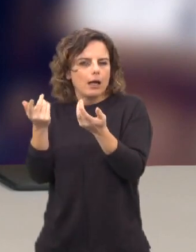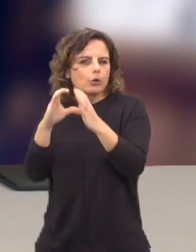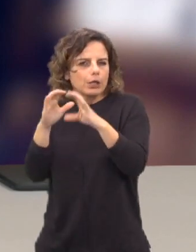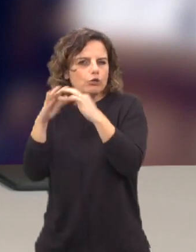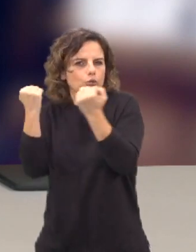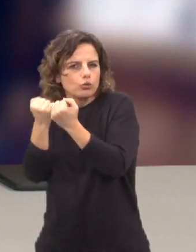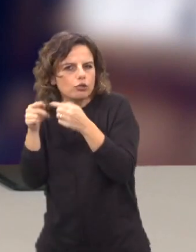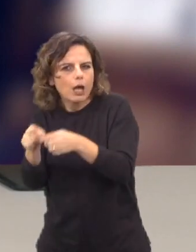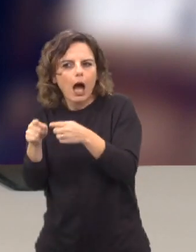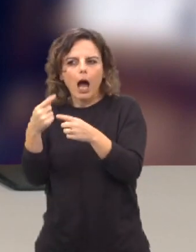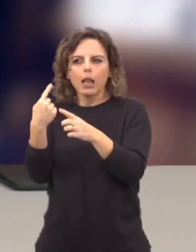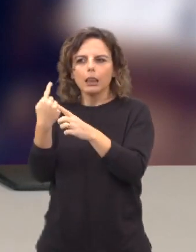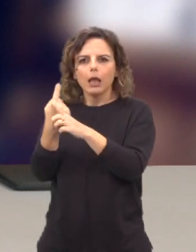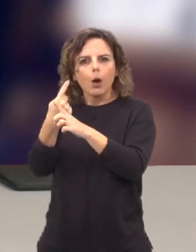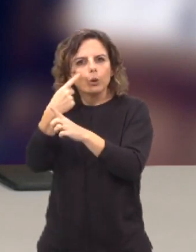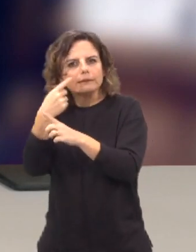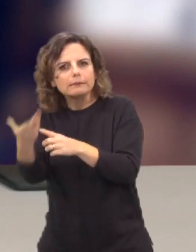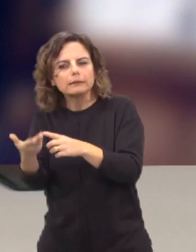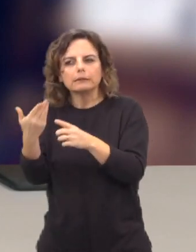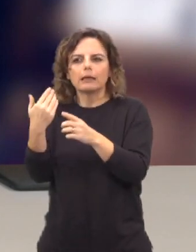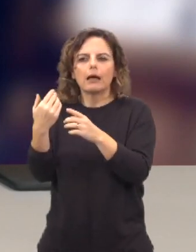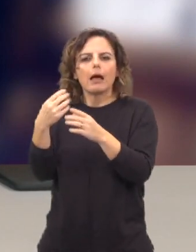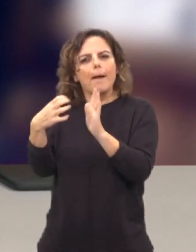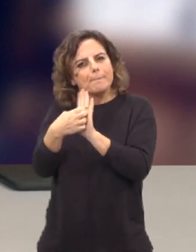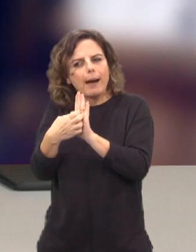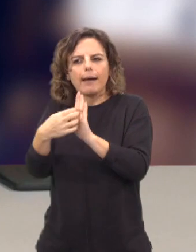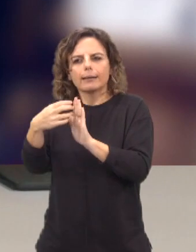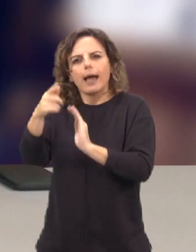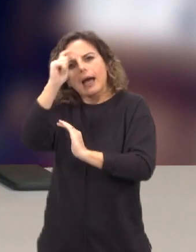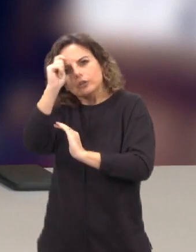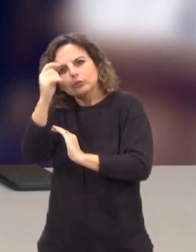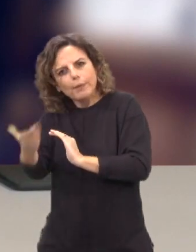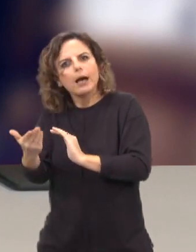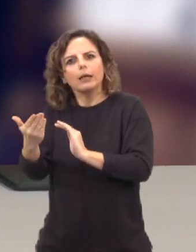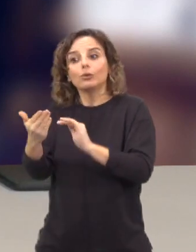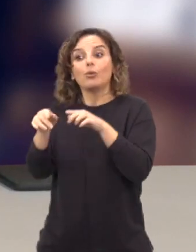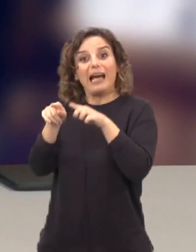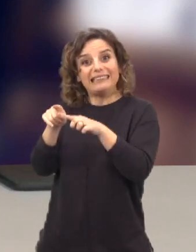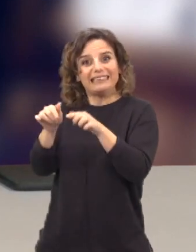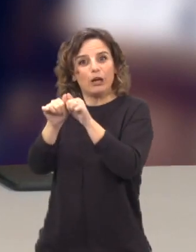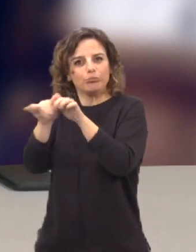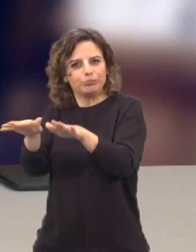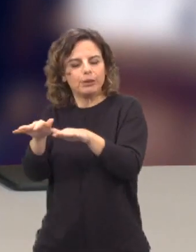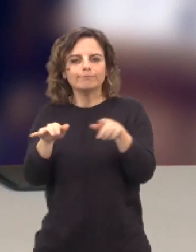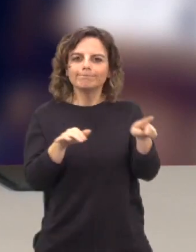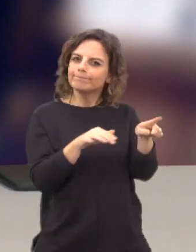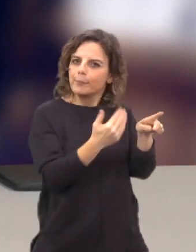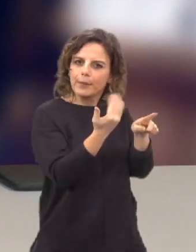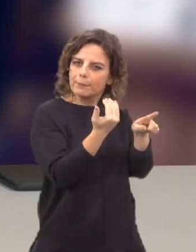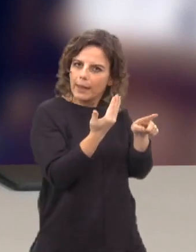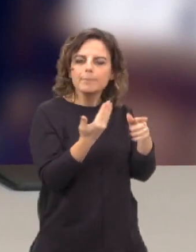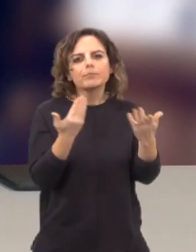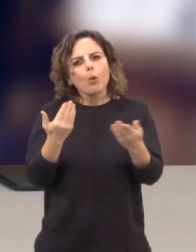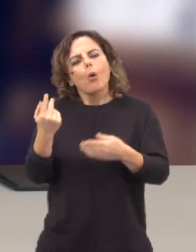conhecidas, respeitadas, veiculam também através das redes sociais, ou, muitas vezes,